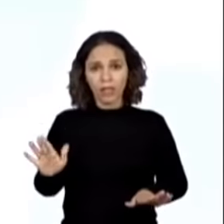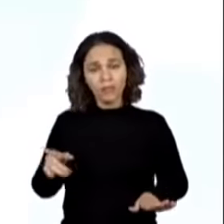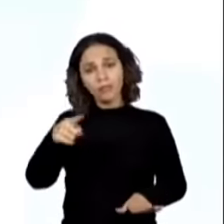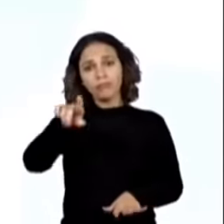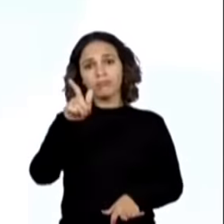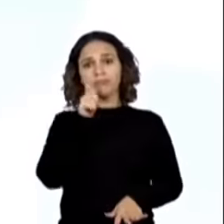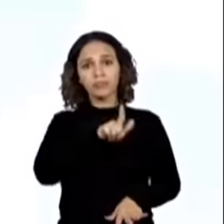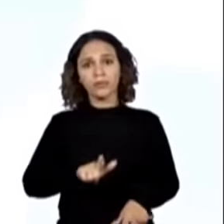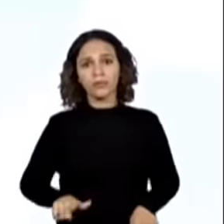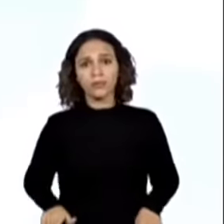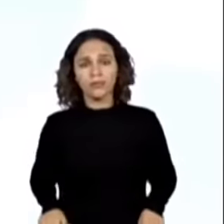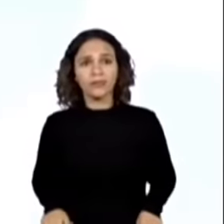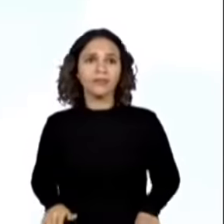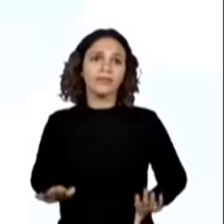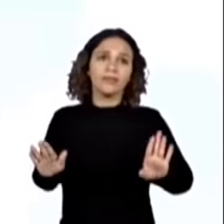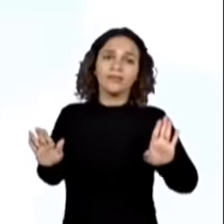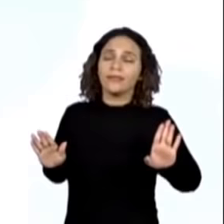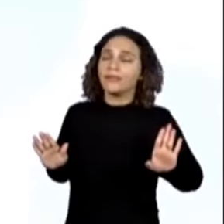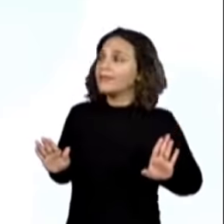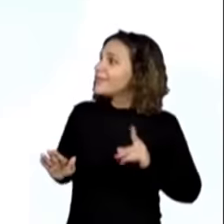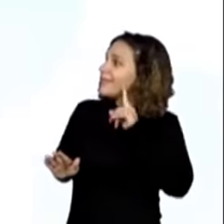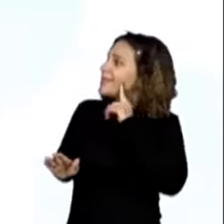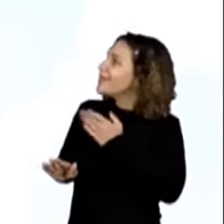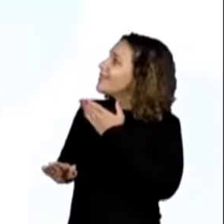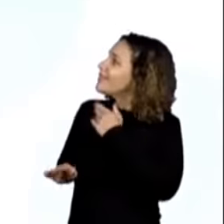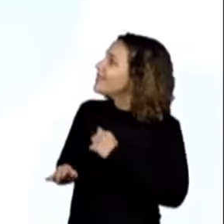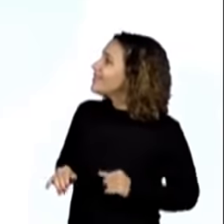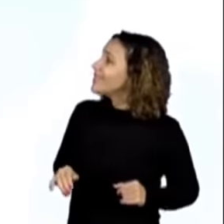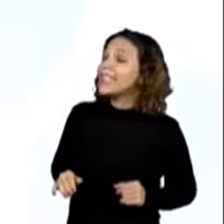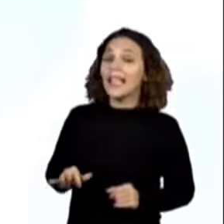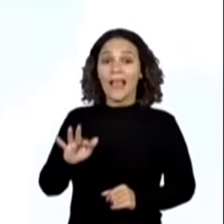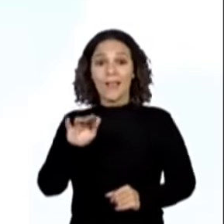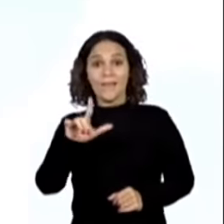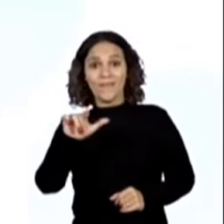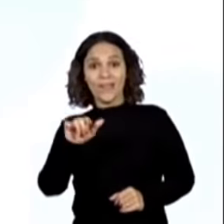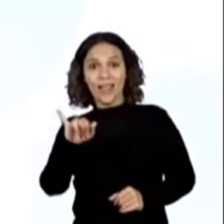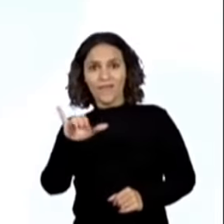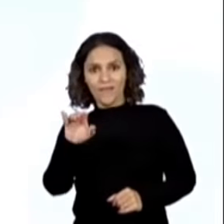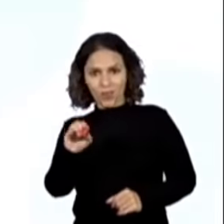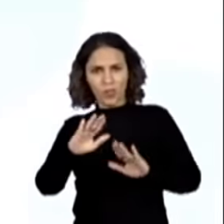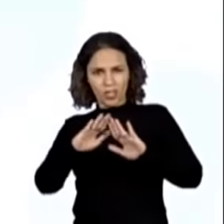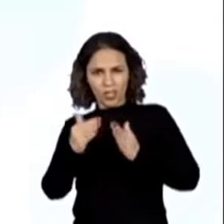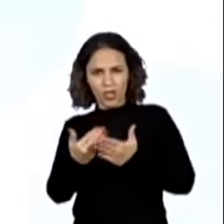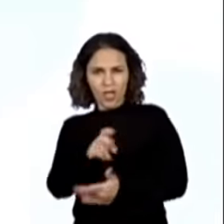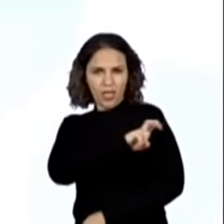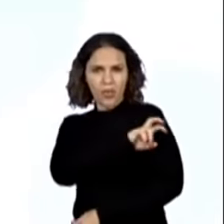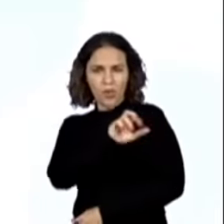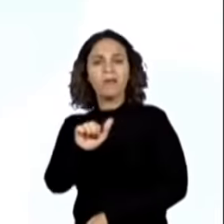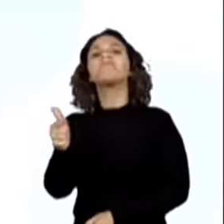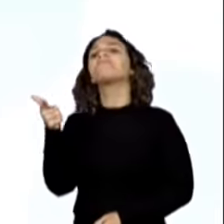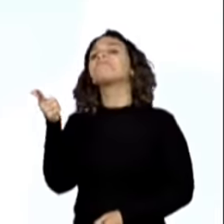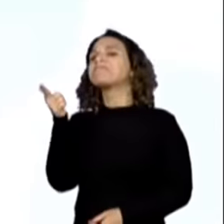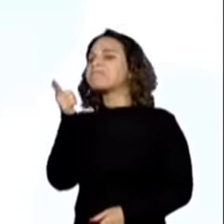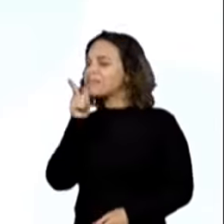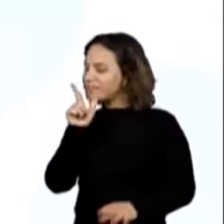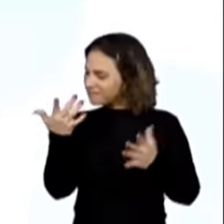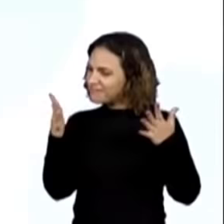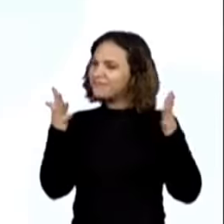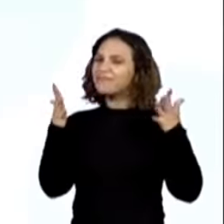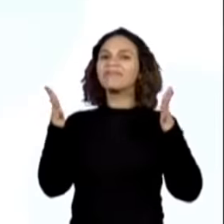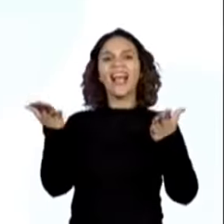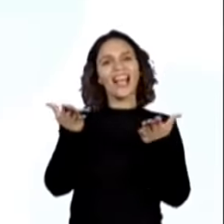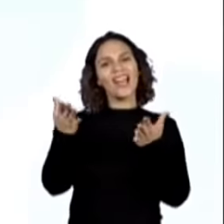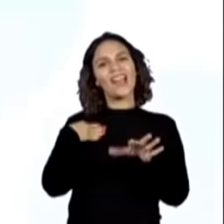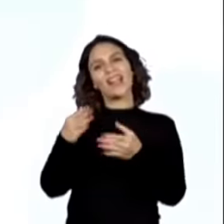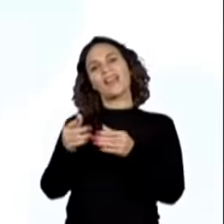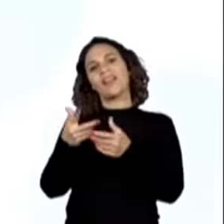acertaram. O pessoal da escola Flávio Gladiardi, do quinto ano A, também acertou. E o pessoal tá respondendo. Agora tá todo mundo com